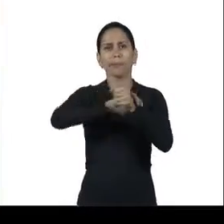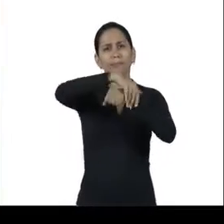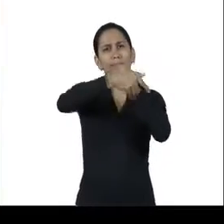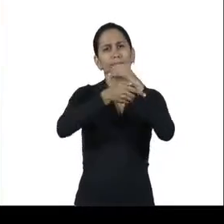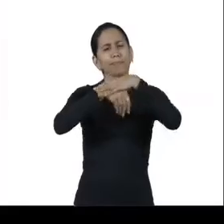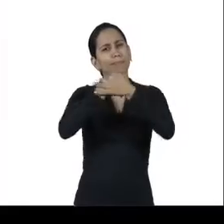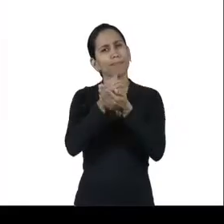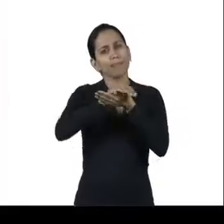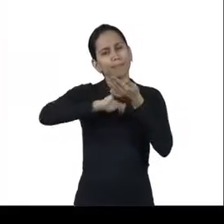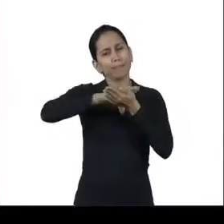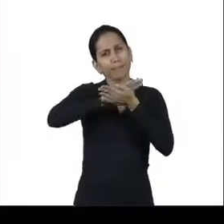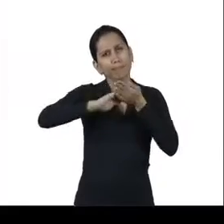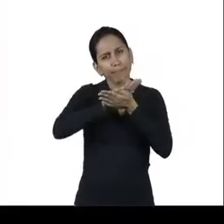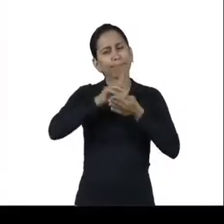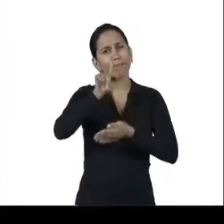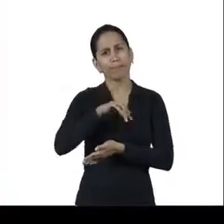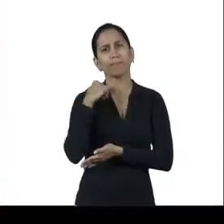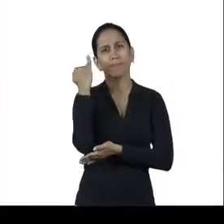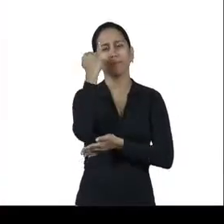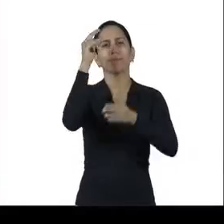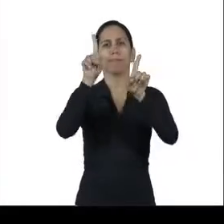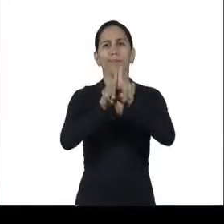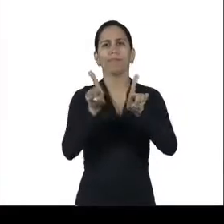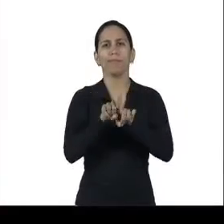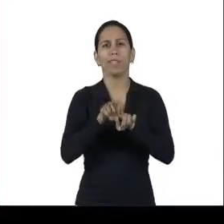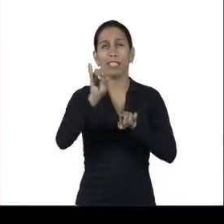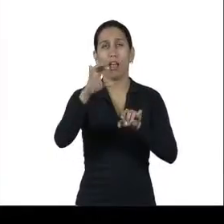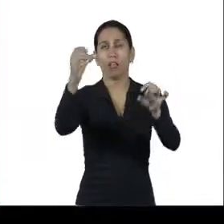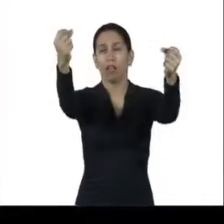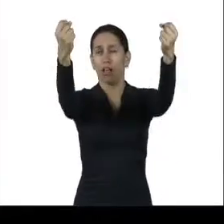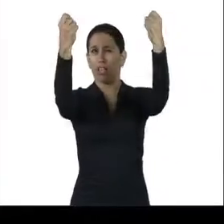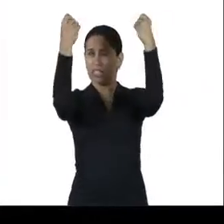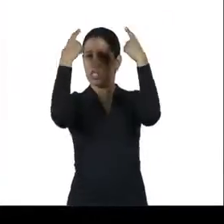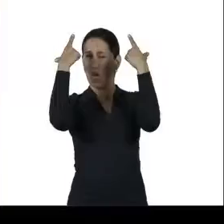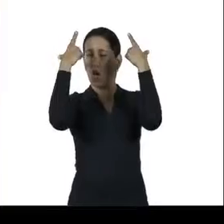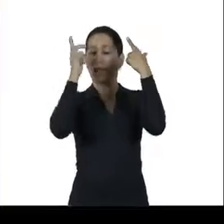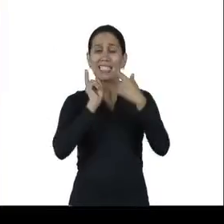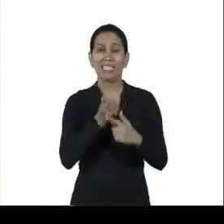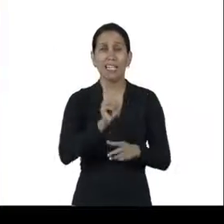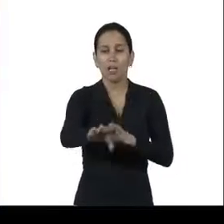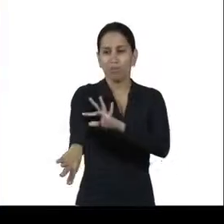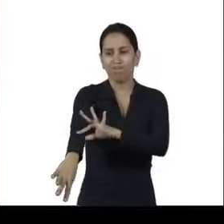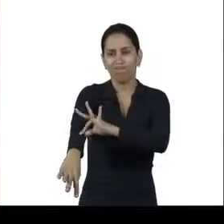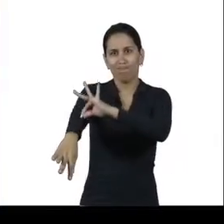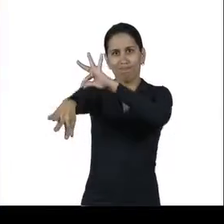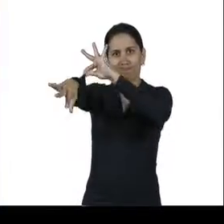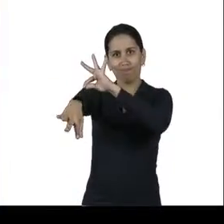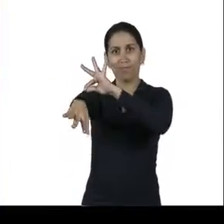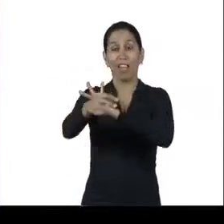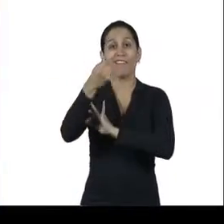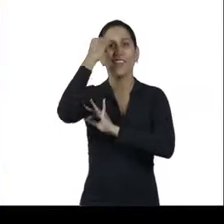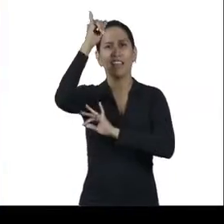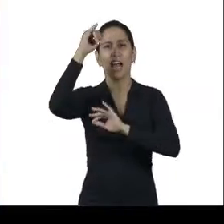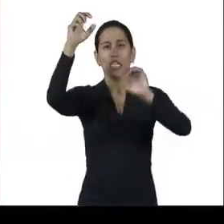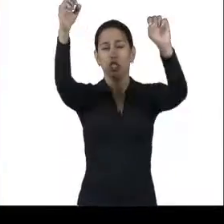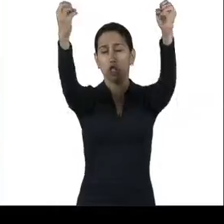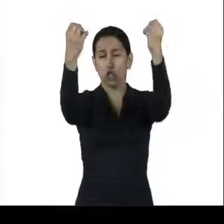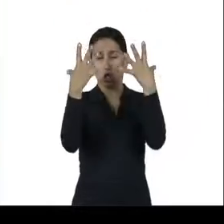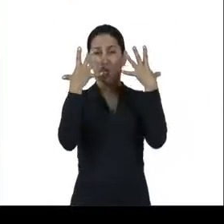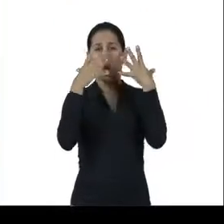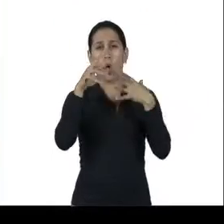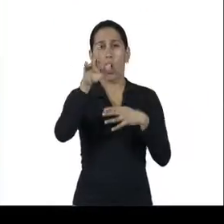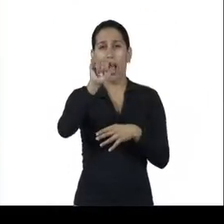são importantes. Mas, quando no trabalho há exposição ao sol, as vestimentas devem ser sempre de manga comprida, para proteção contra radiação solar.